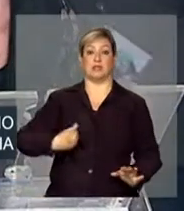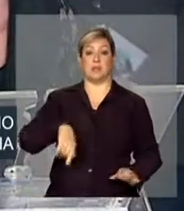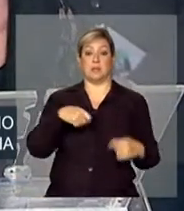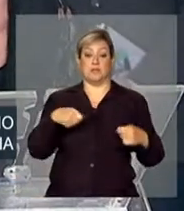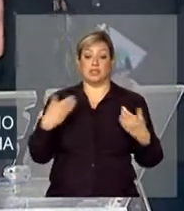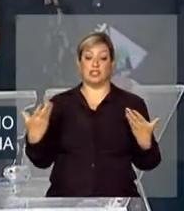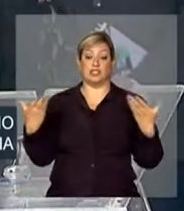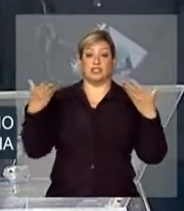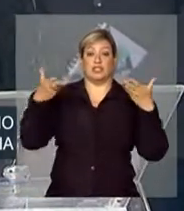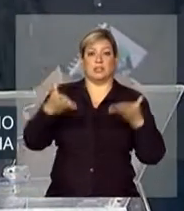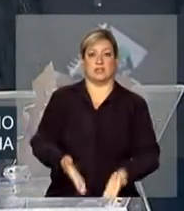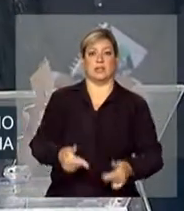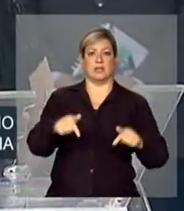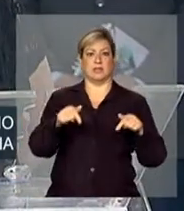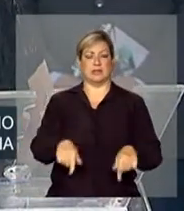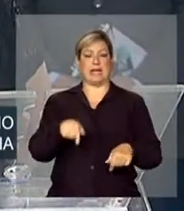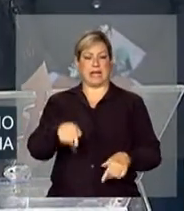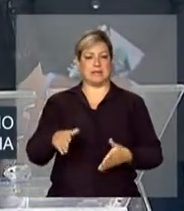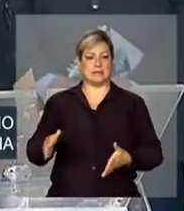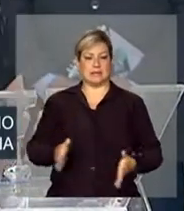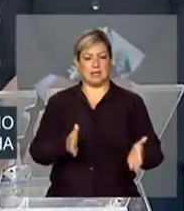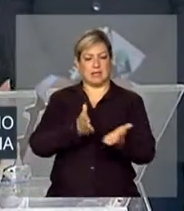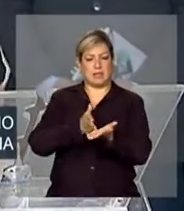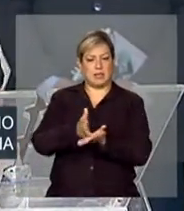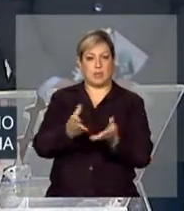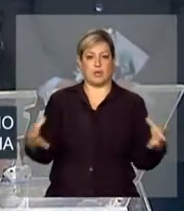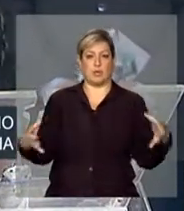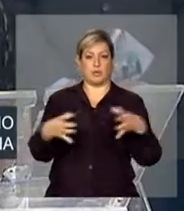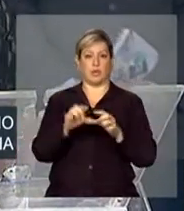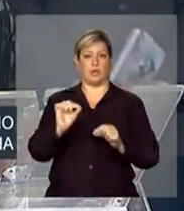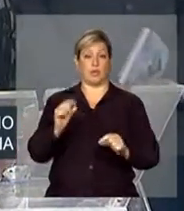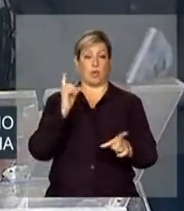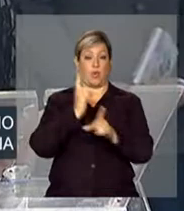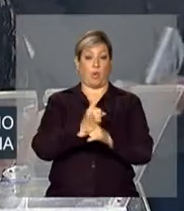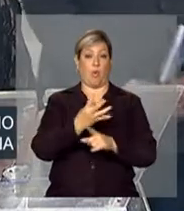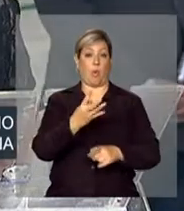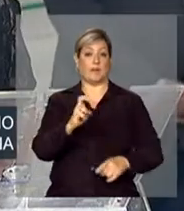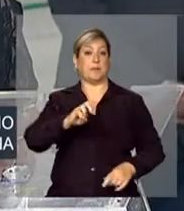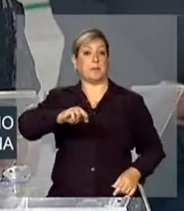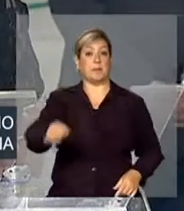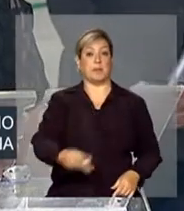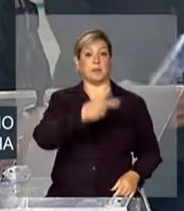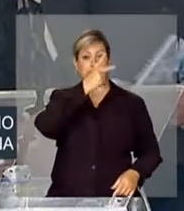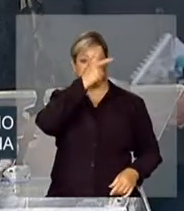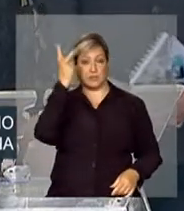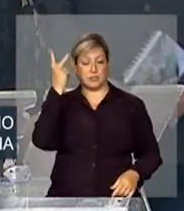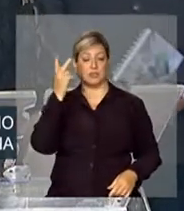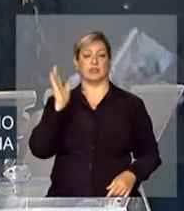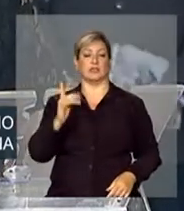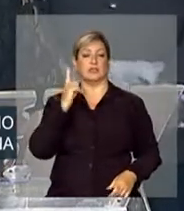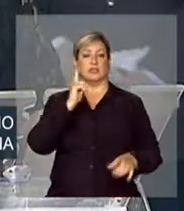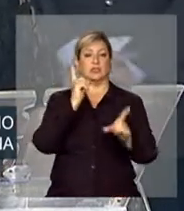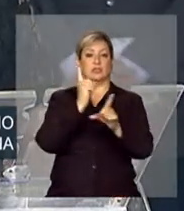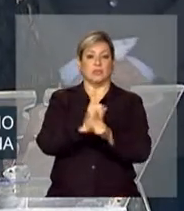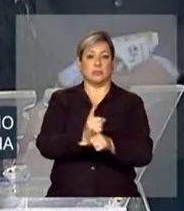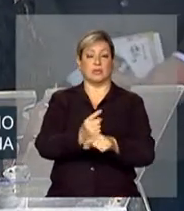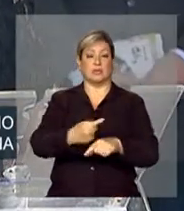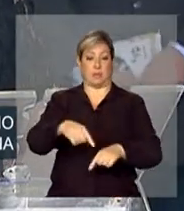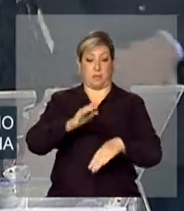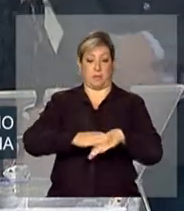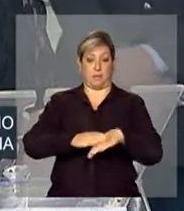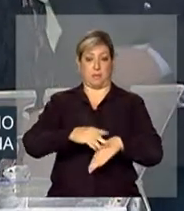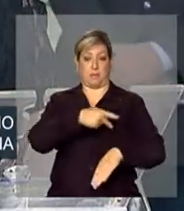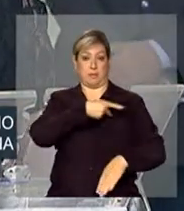chegar aqui. Esse caminho incluiu encontrar 45 milhões de pessoas que foram encontradas pelo presidente